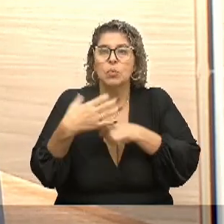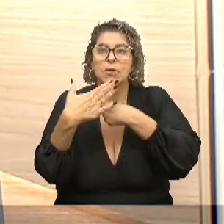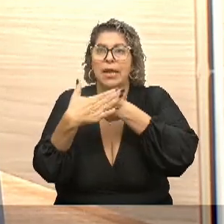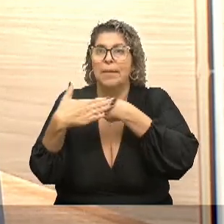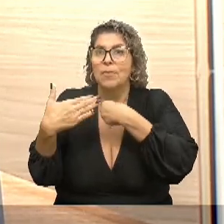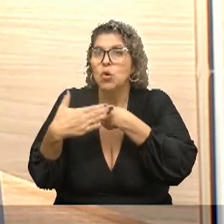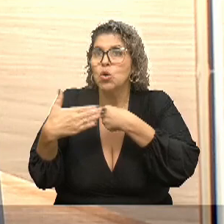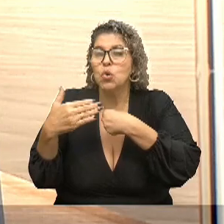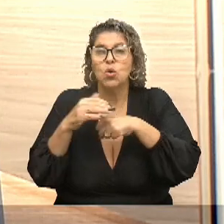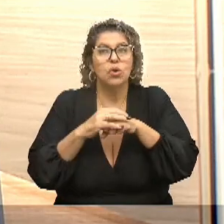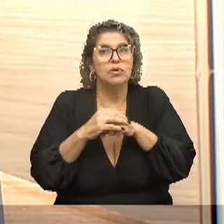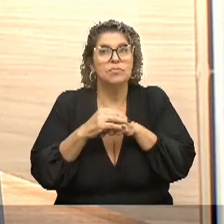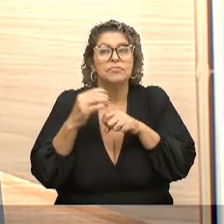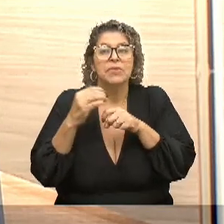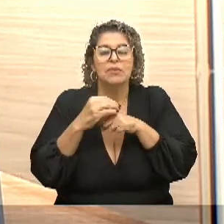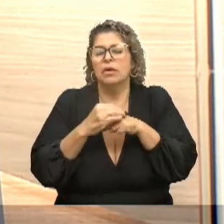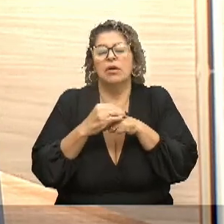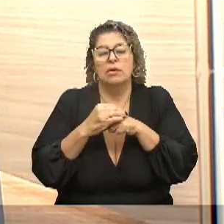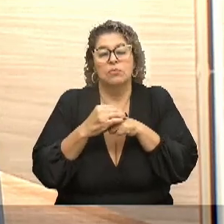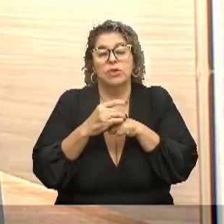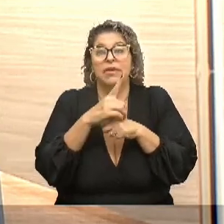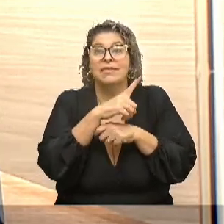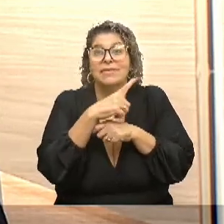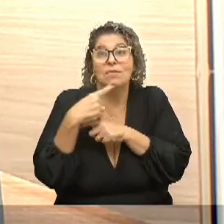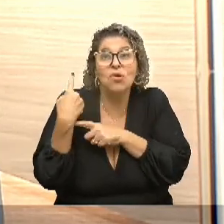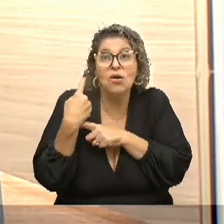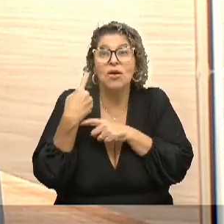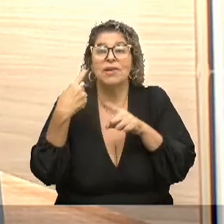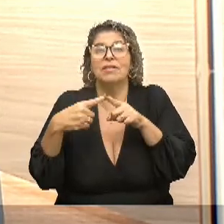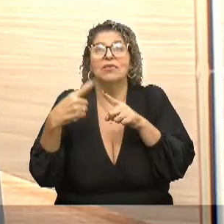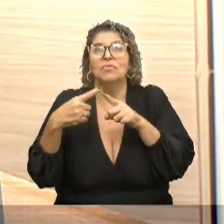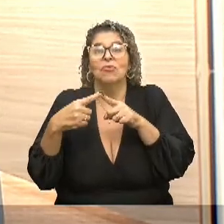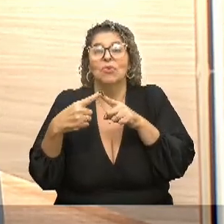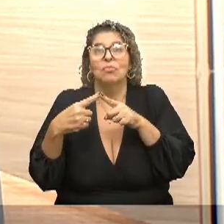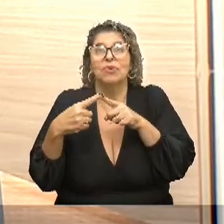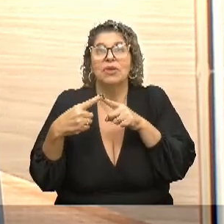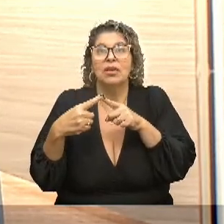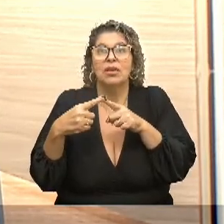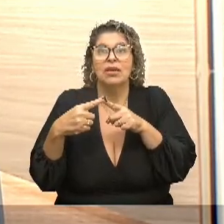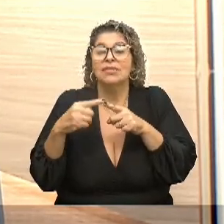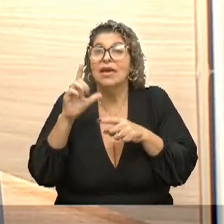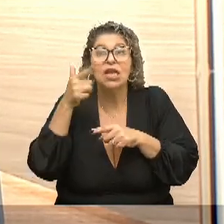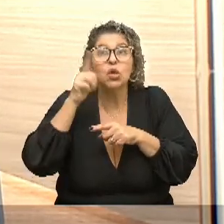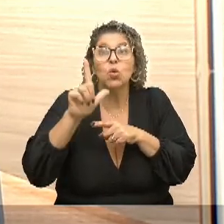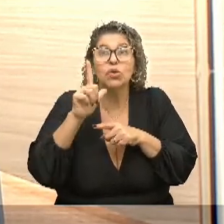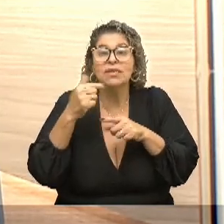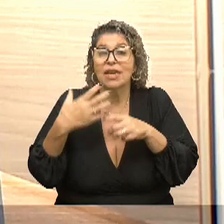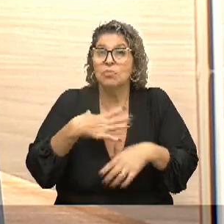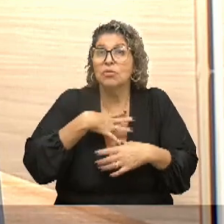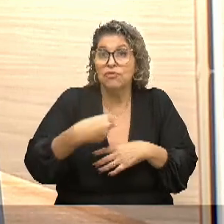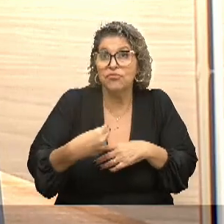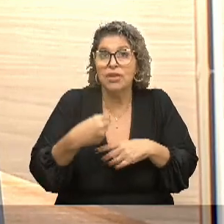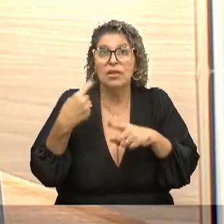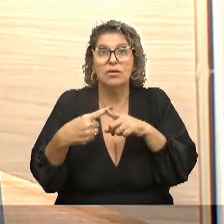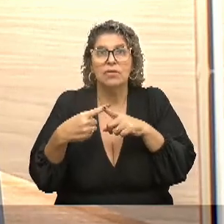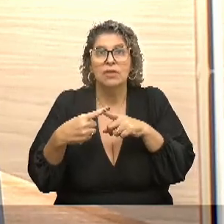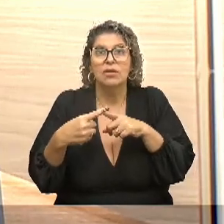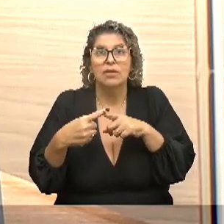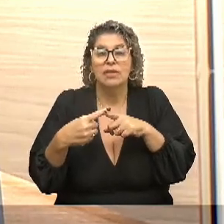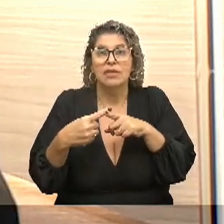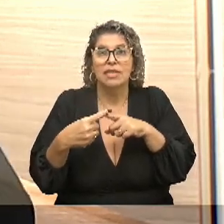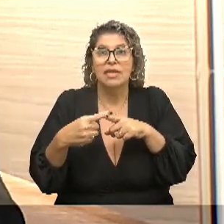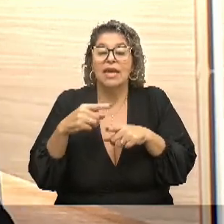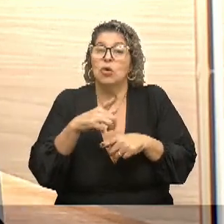Porque, enfim, ele não acontece com toda essa celeridade que seria necessária. E se elas não conseguem ir para o filho, que é uma romaria, né,